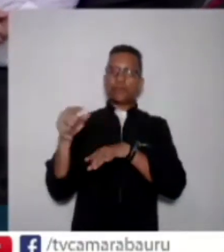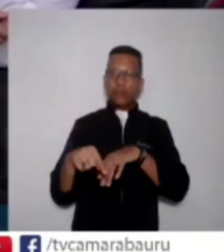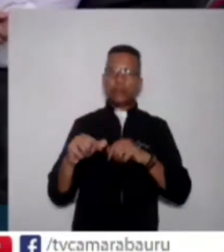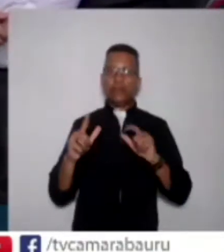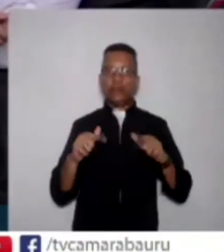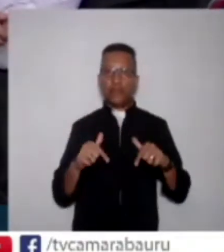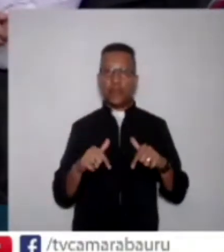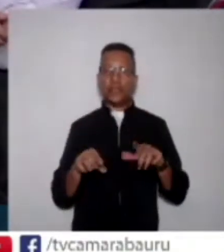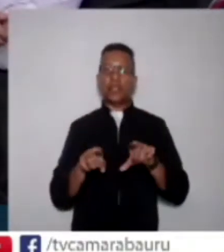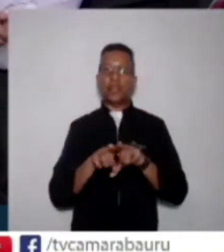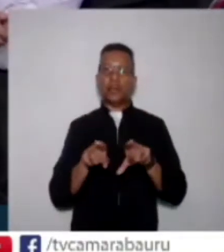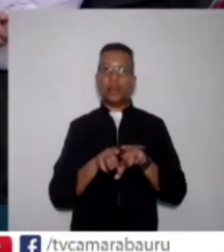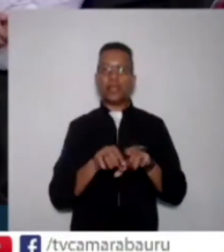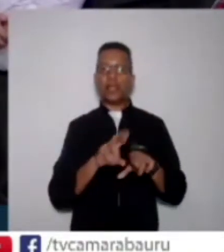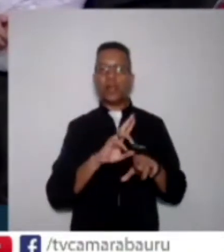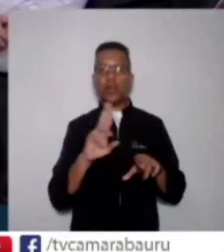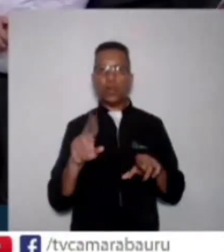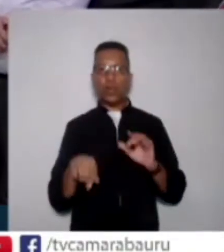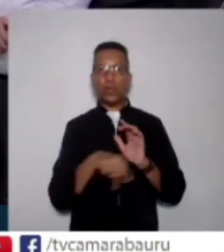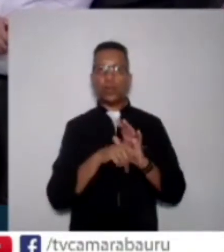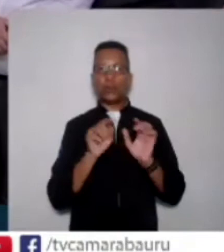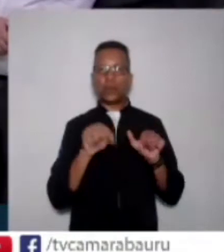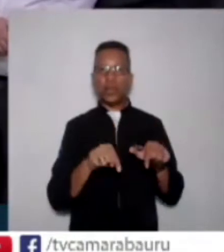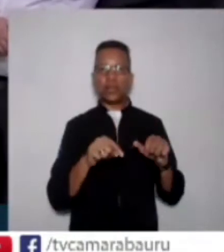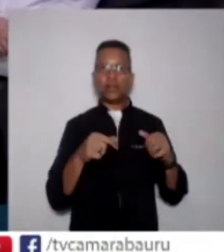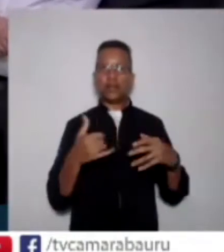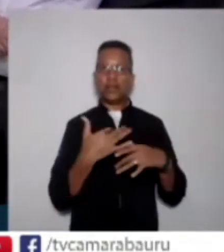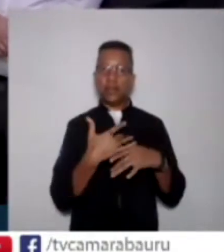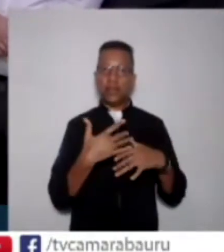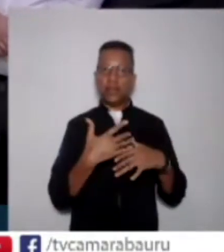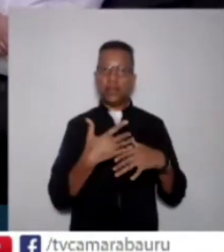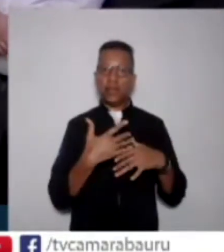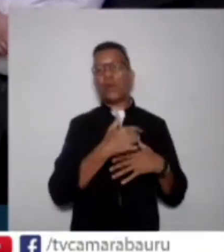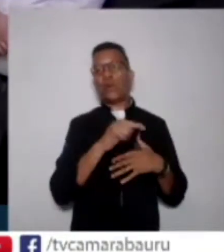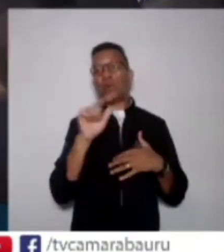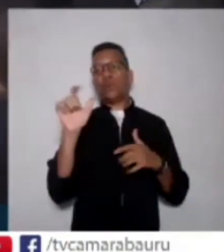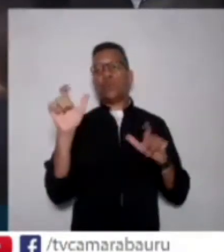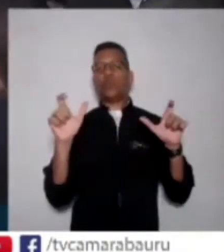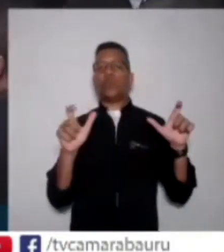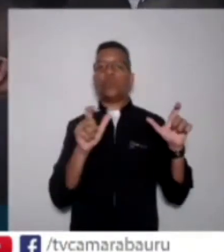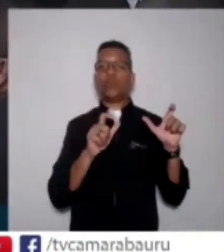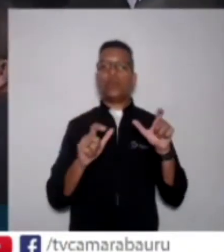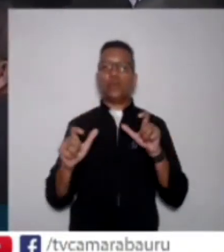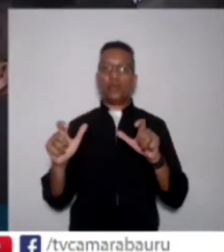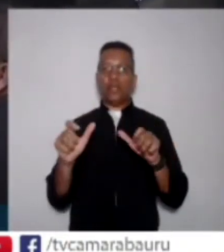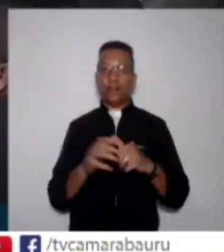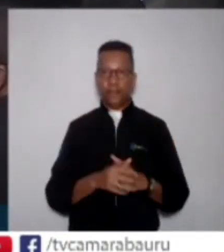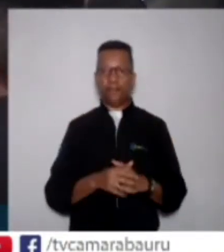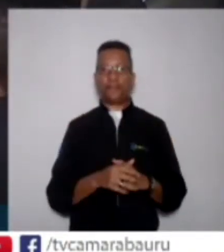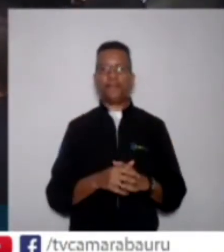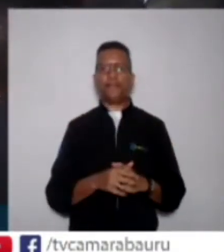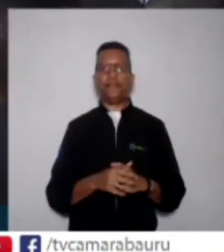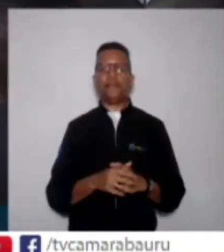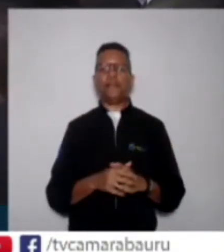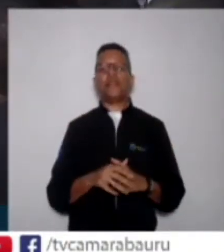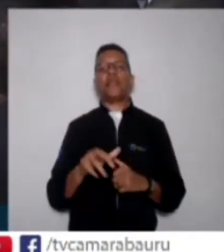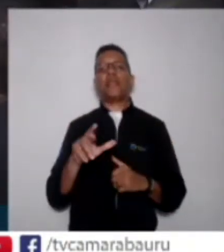o nome da nossa cidade para várias outras regiões do país. A Refrigas